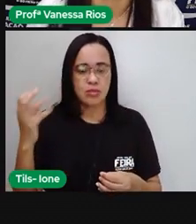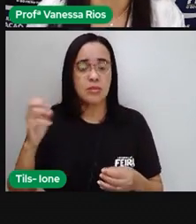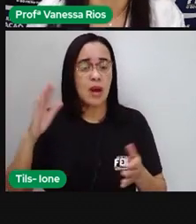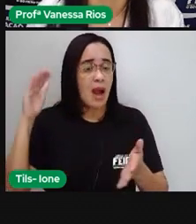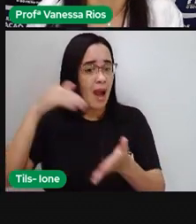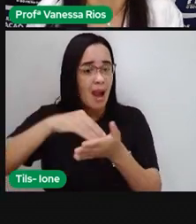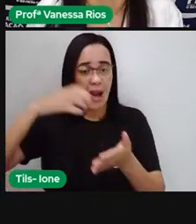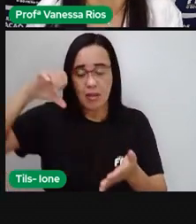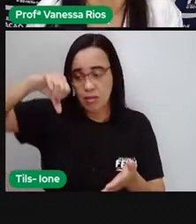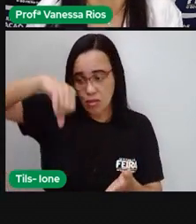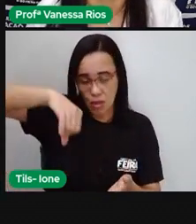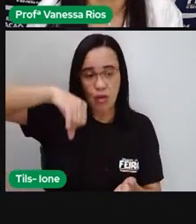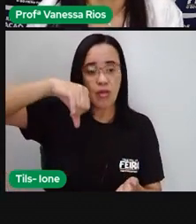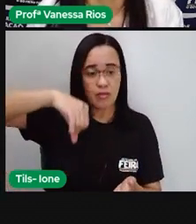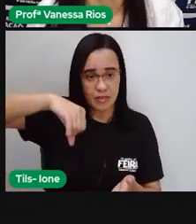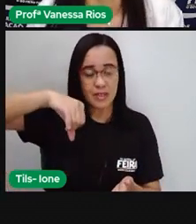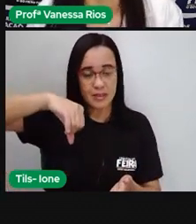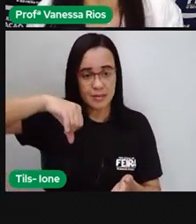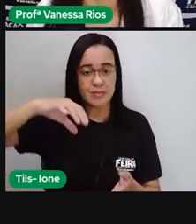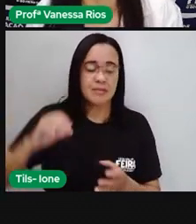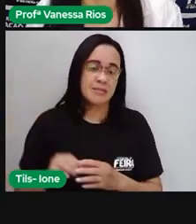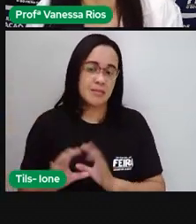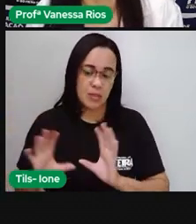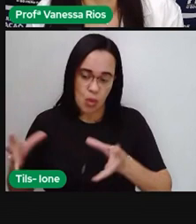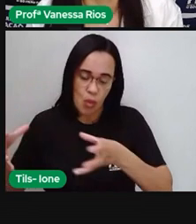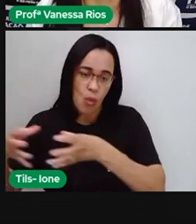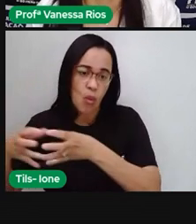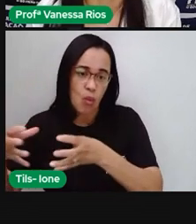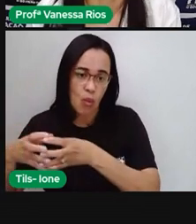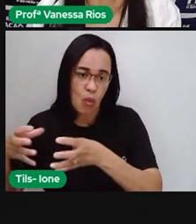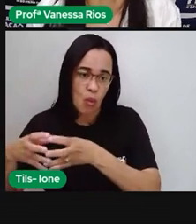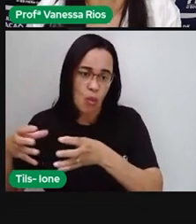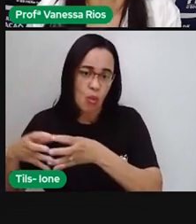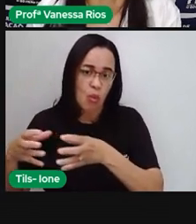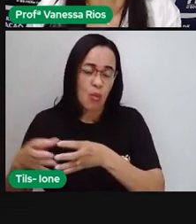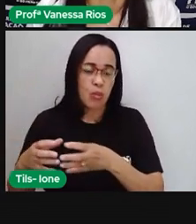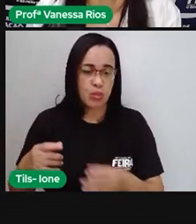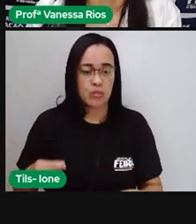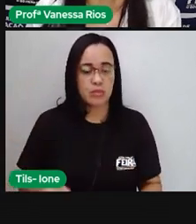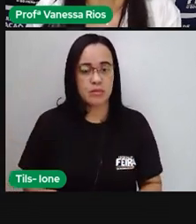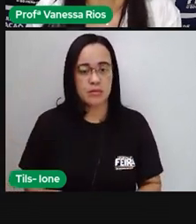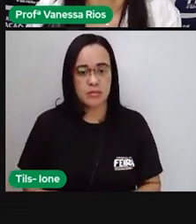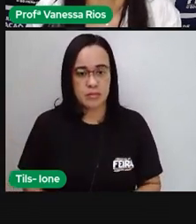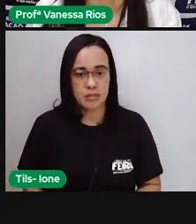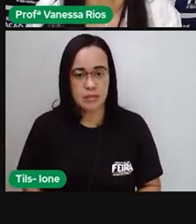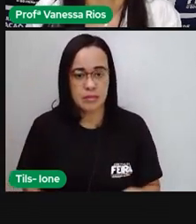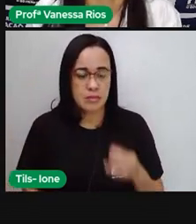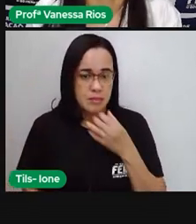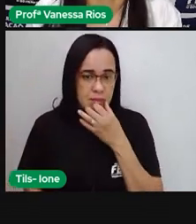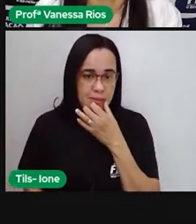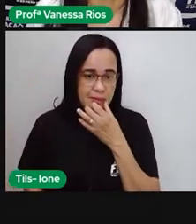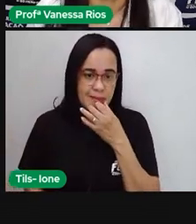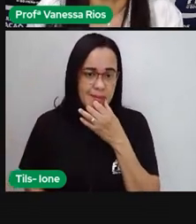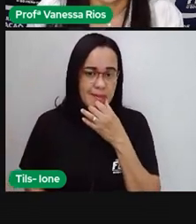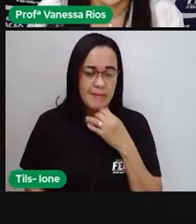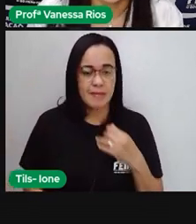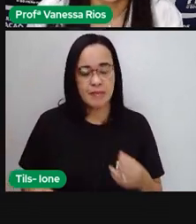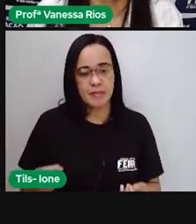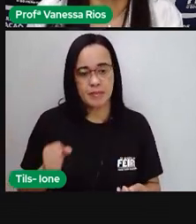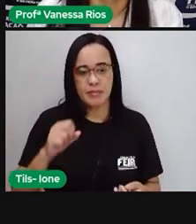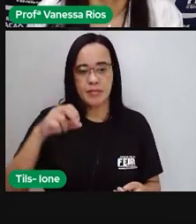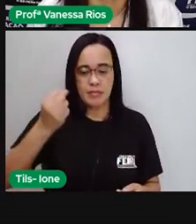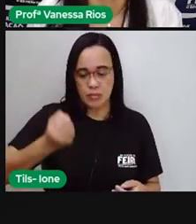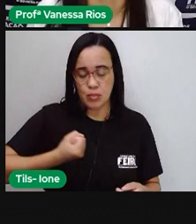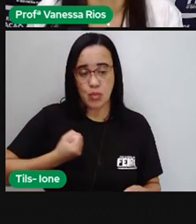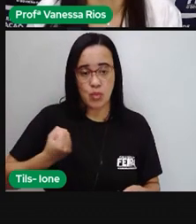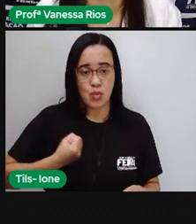deles é que são formados, né? Todos os outros números. Tem aí também os números fracionários,